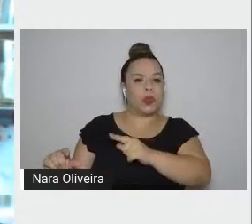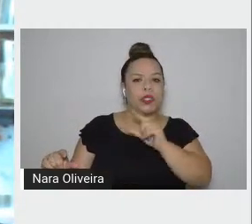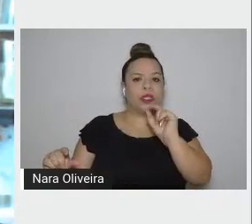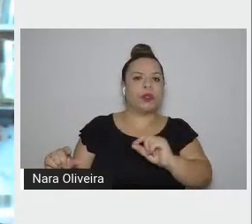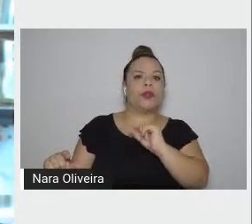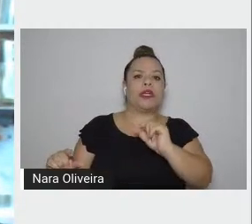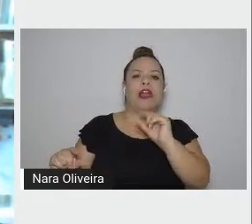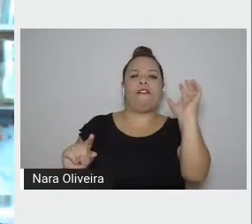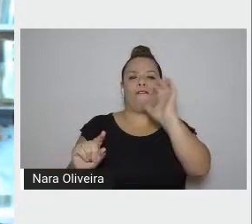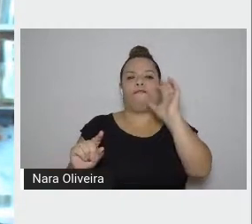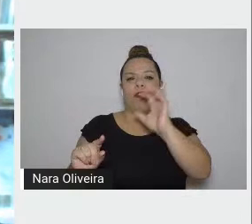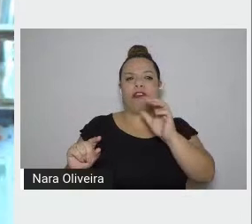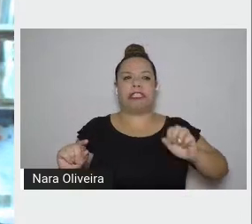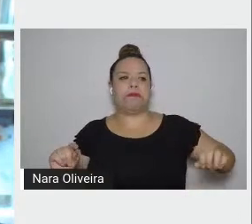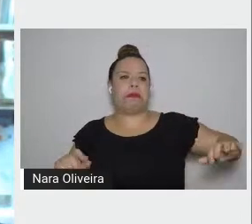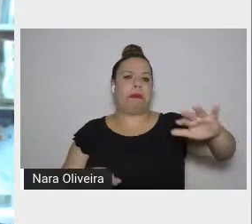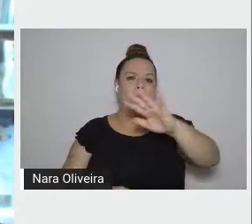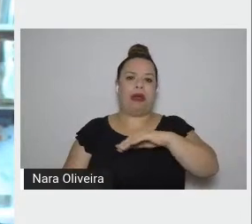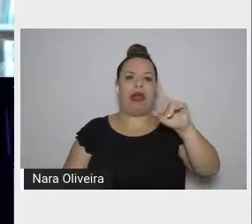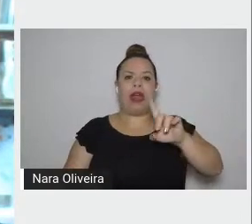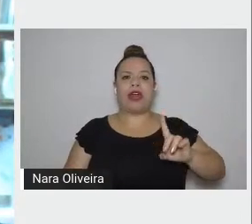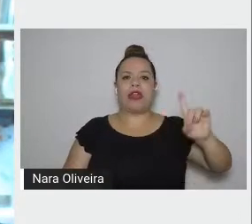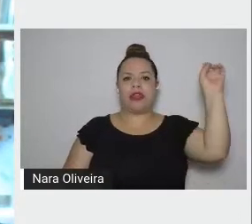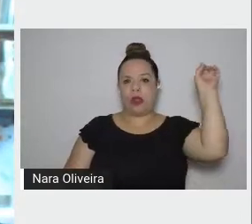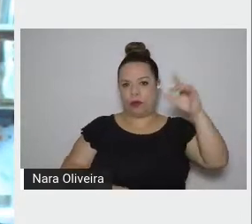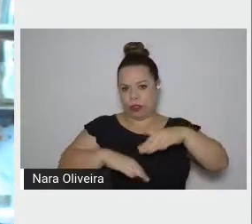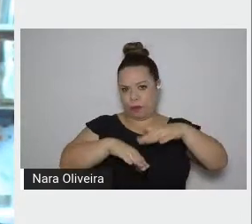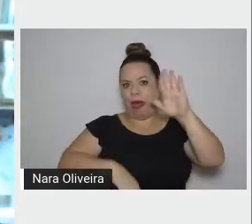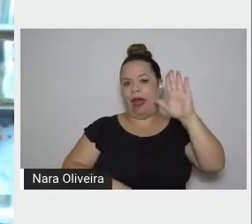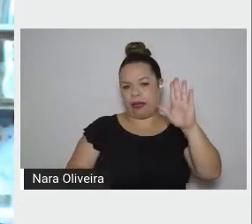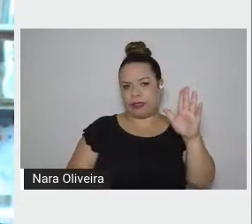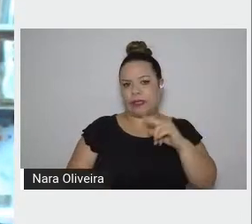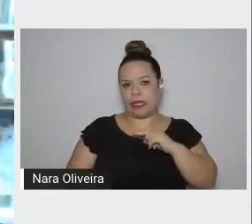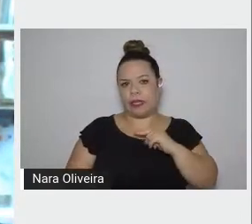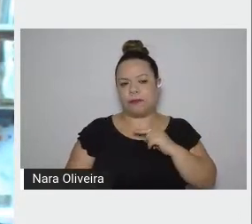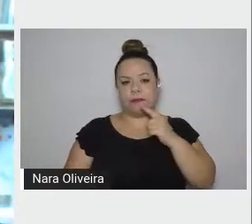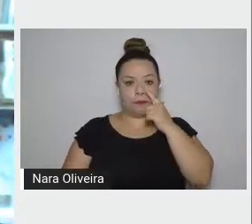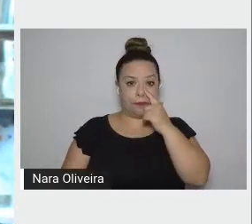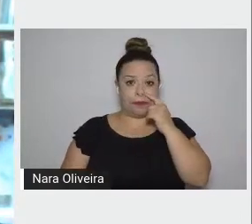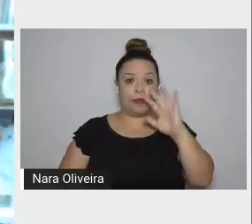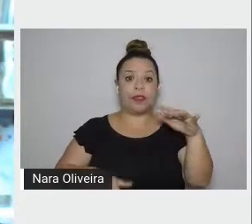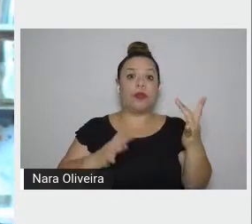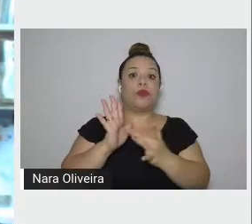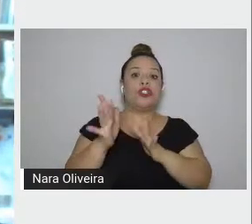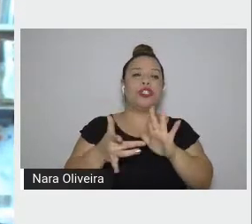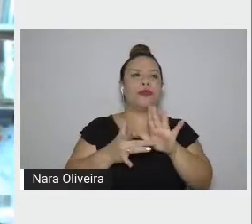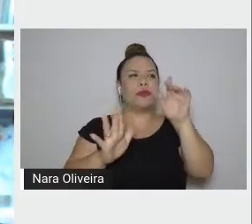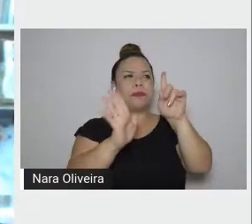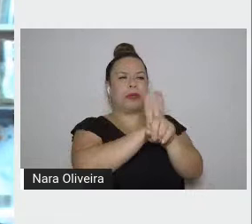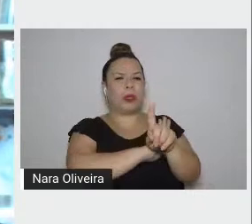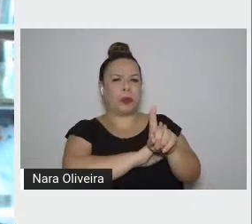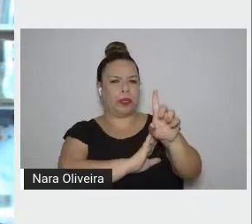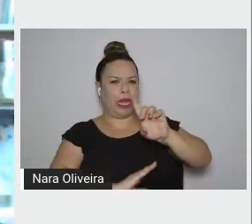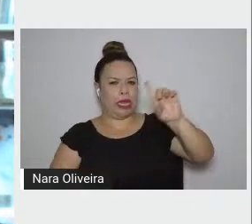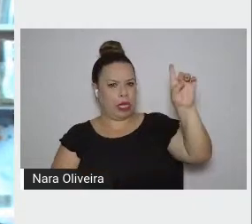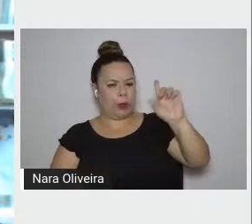influência sendo o Deus de muito mais gente. Jesus ainda pergunta ao Pai